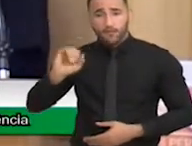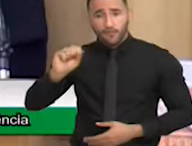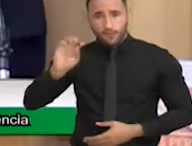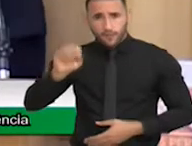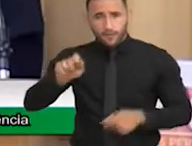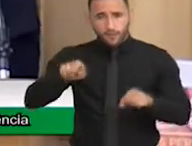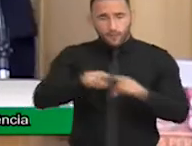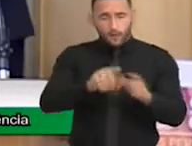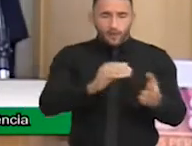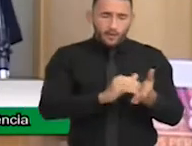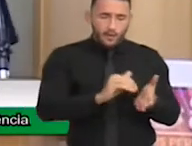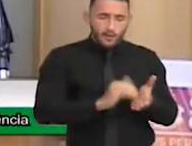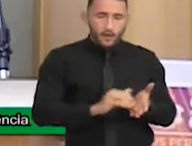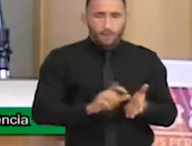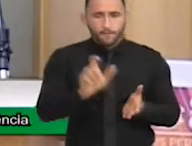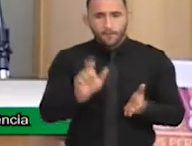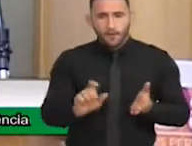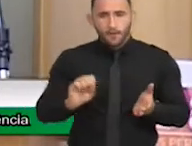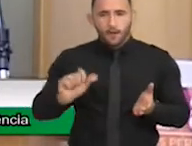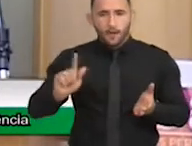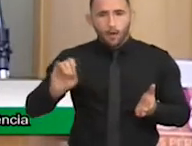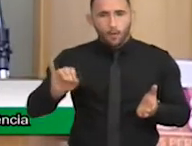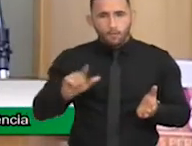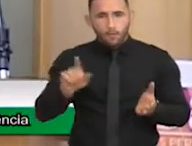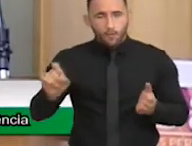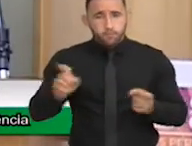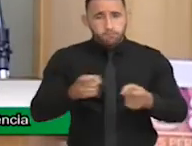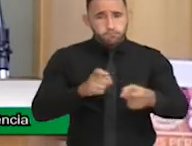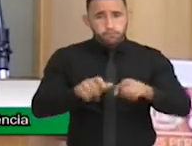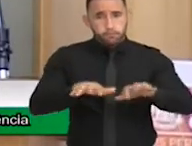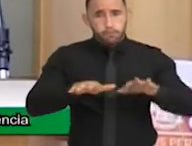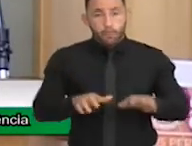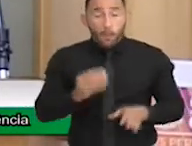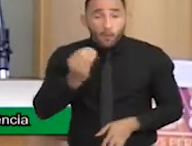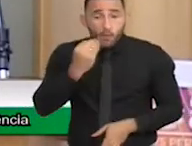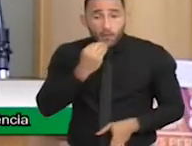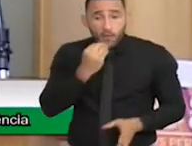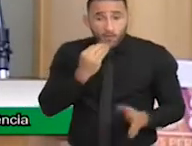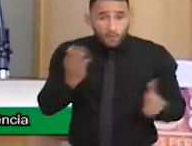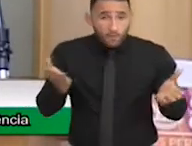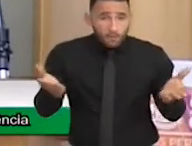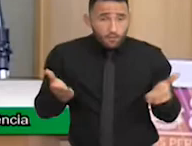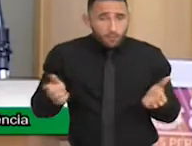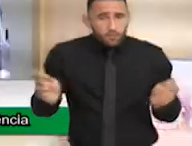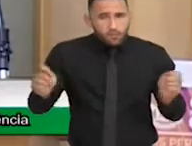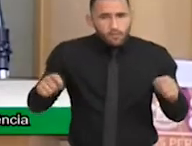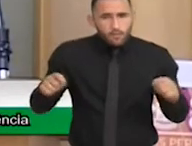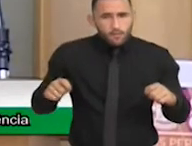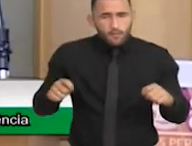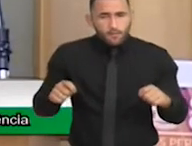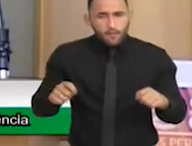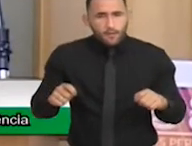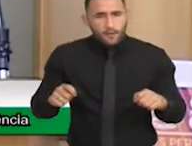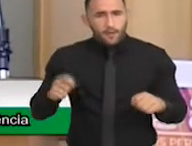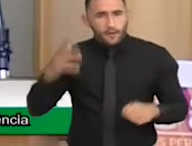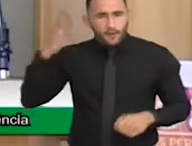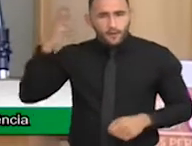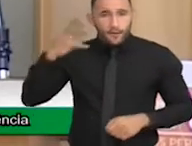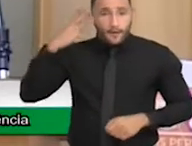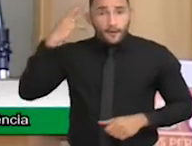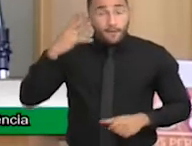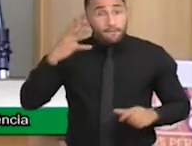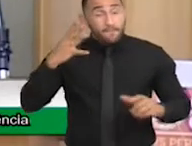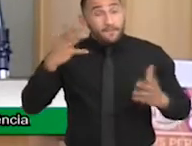secretário Salomão, por essa audiência, por essa oportunidade que estão nos dando. E, quem